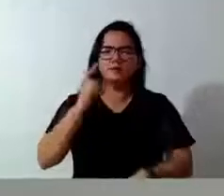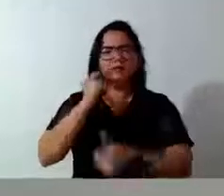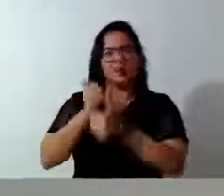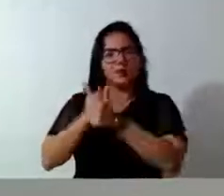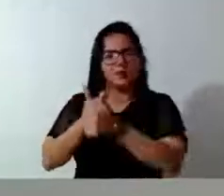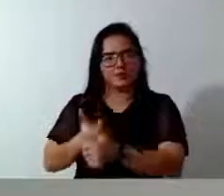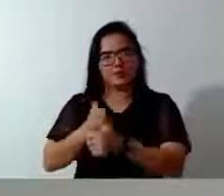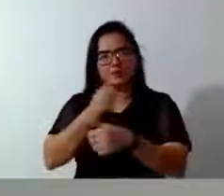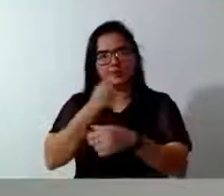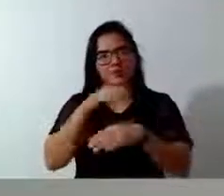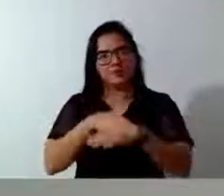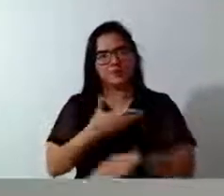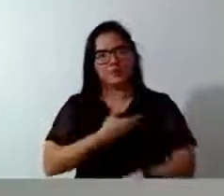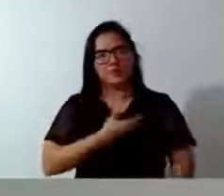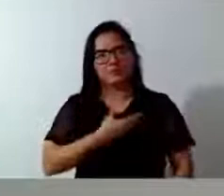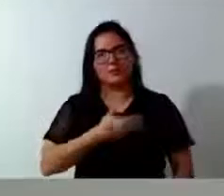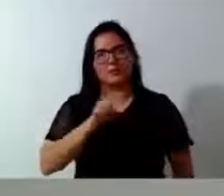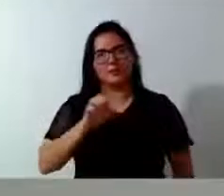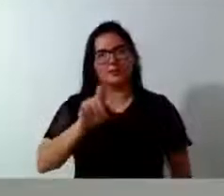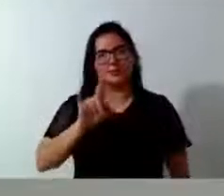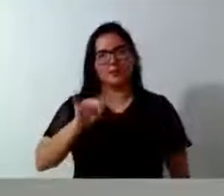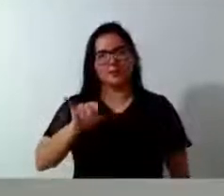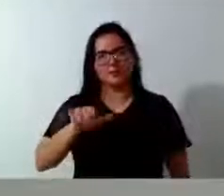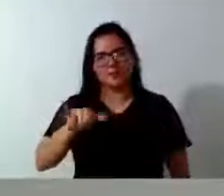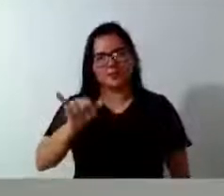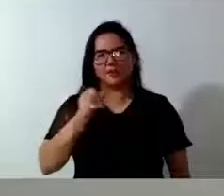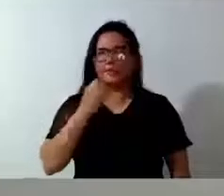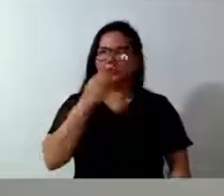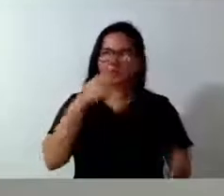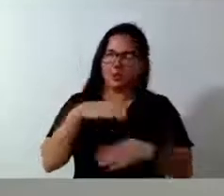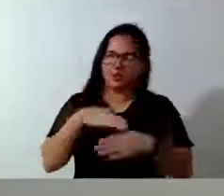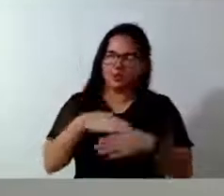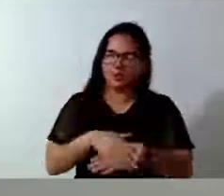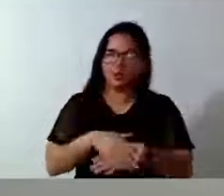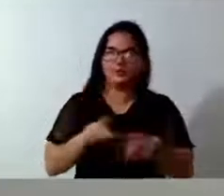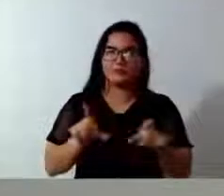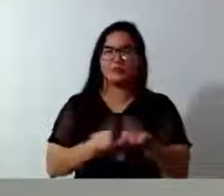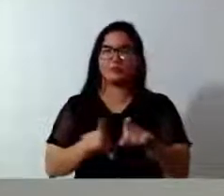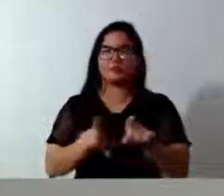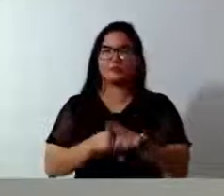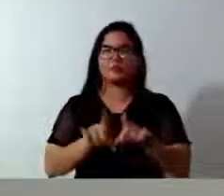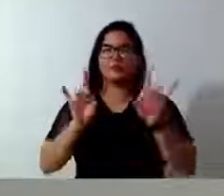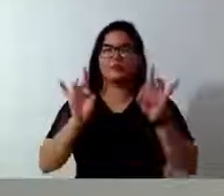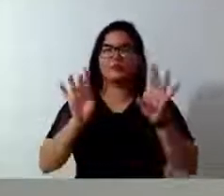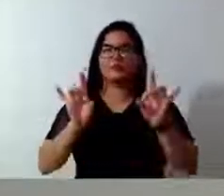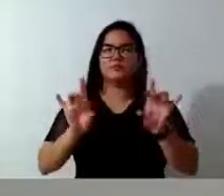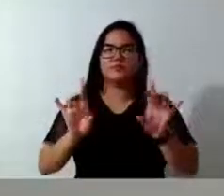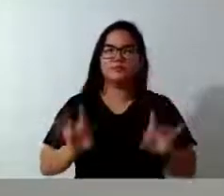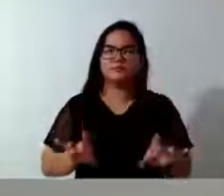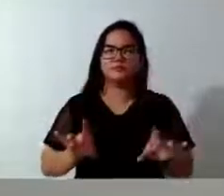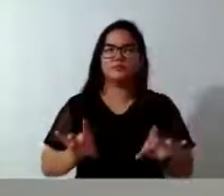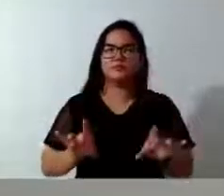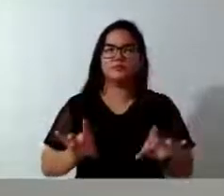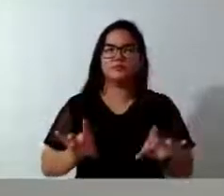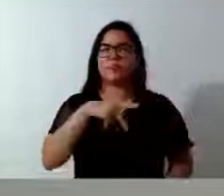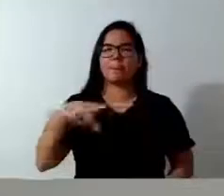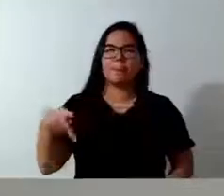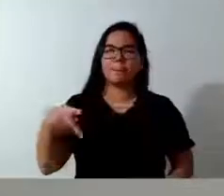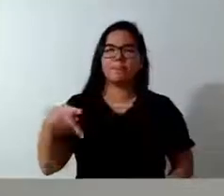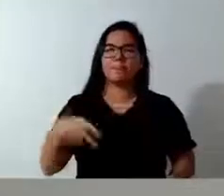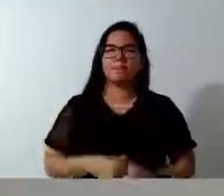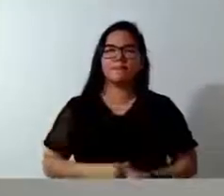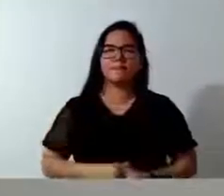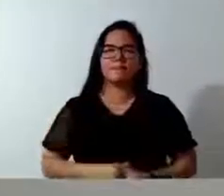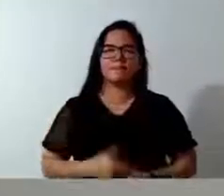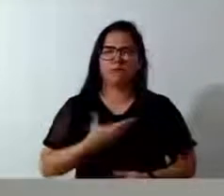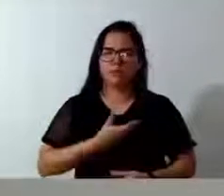noite, meu amigo Ednei Pedroso, do bairro Prajon Rosa, boa noite, e também, de forma muito especial, o presidente da Escobig, minha